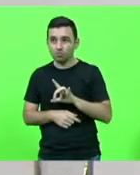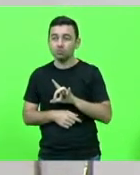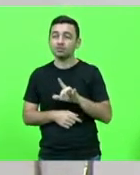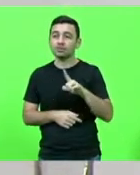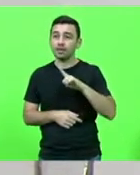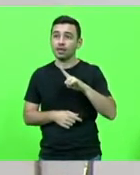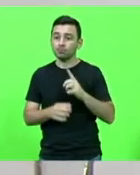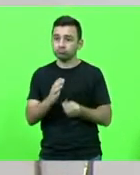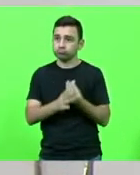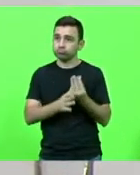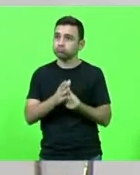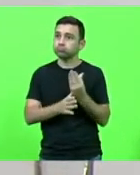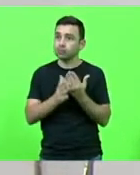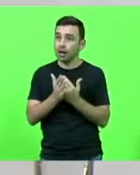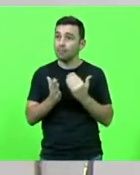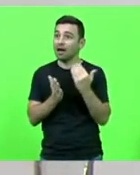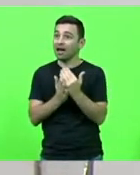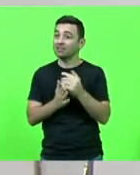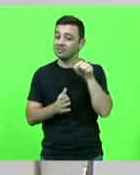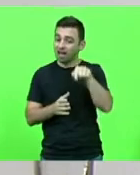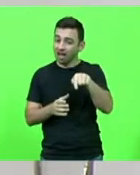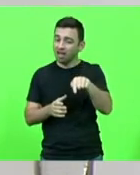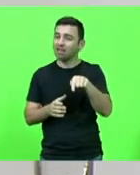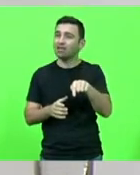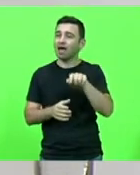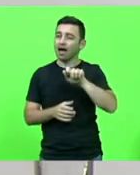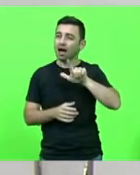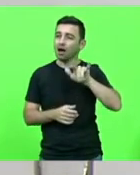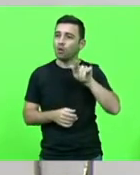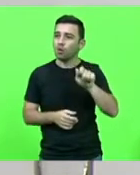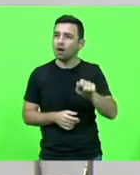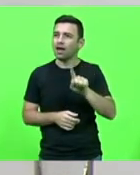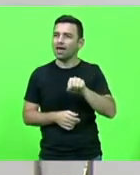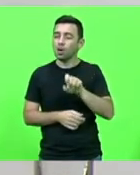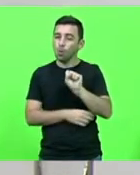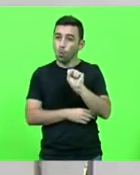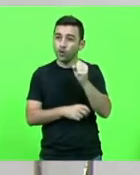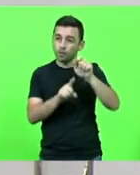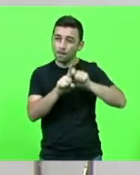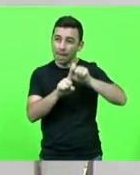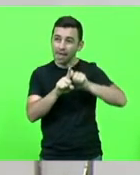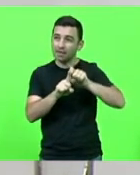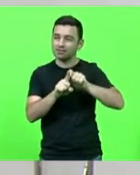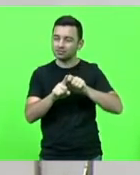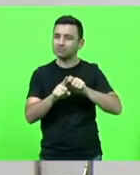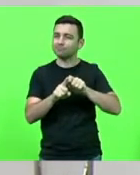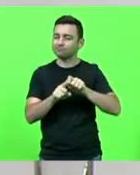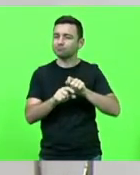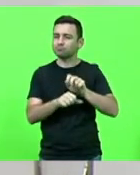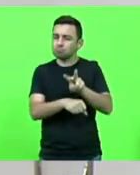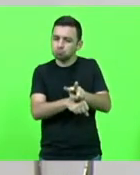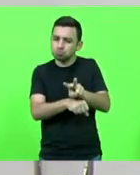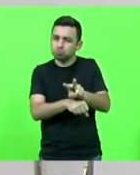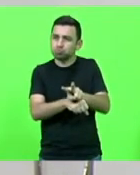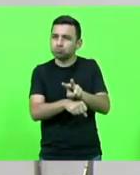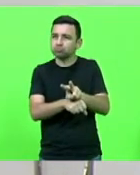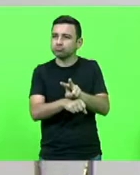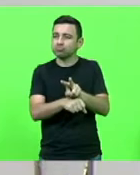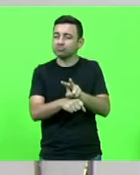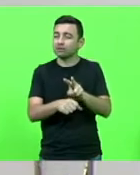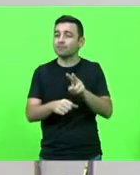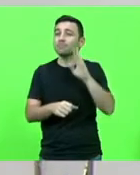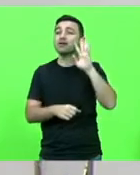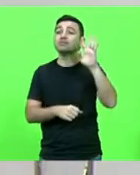nessas fazendas a macroalga e ela pode ser cultivada por oito meses então você imagina o que vai